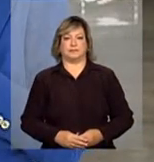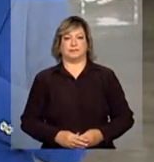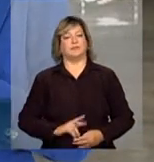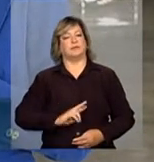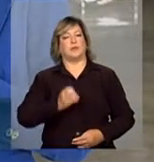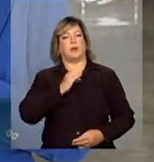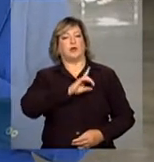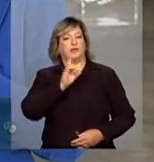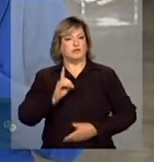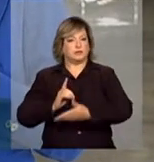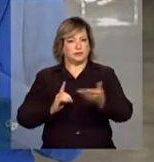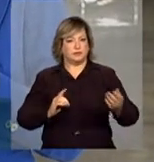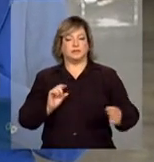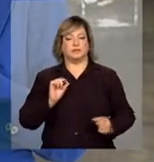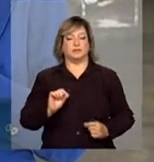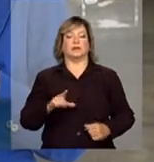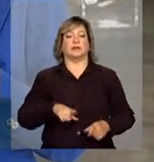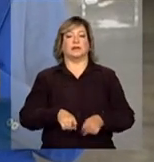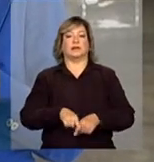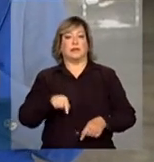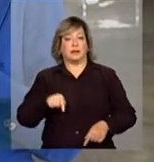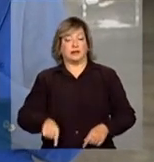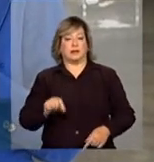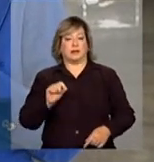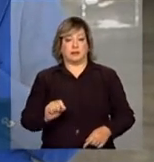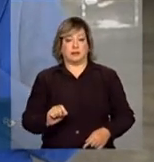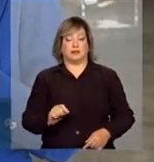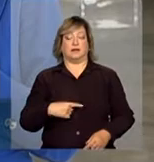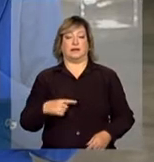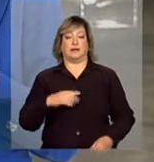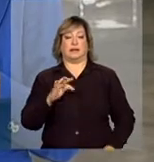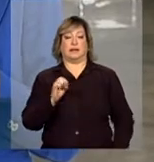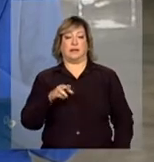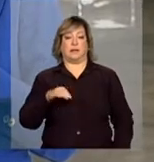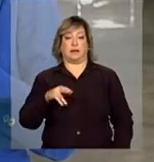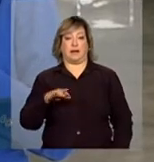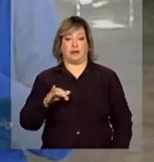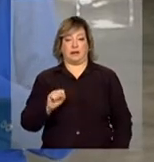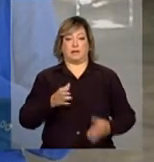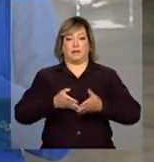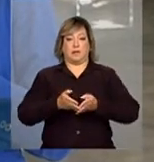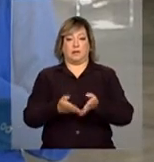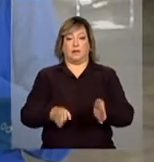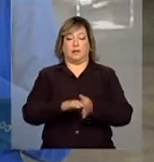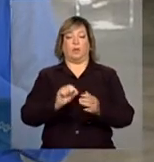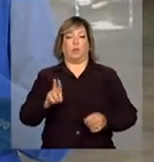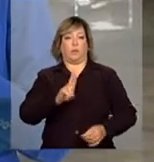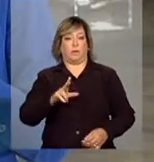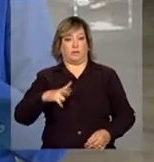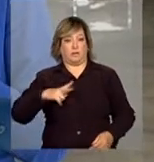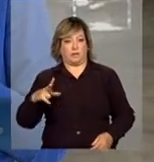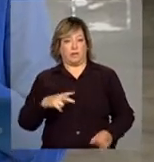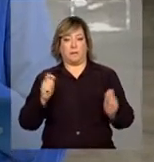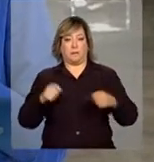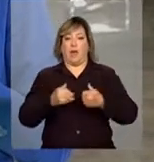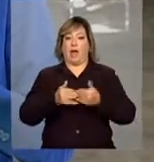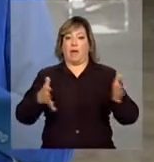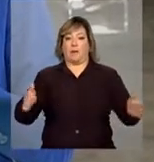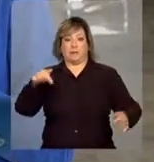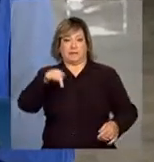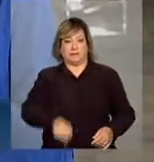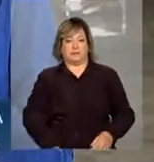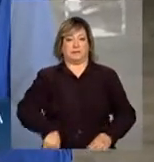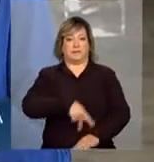Bom dia, Malu. É isso mesmo. A relação de terminais de uso privativo que poderão ser abertos no país já obedecendo a nova lei de